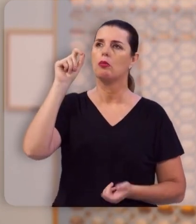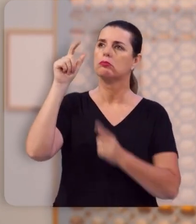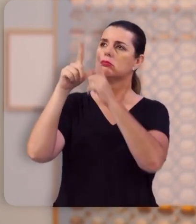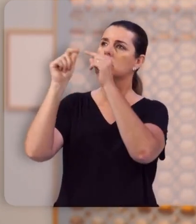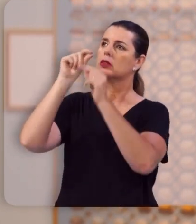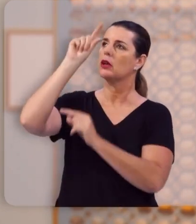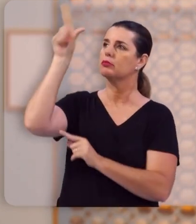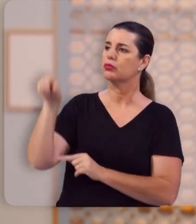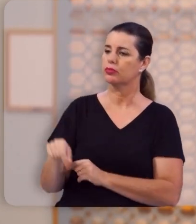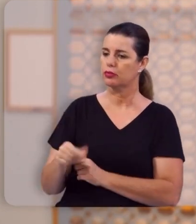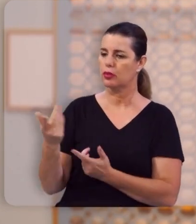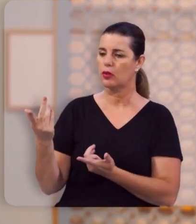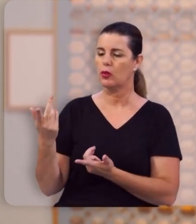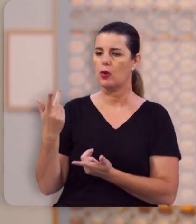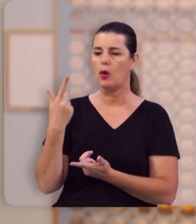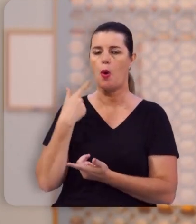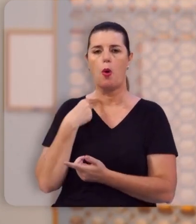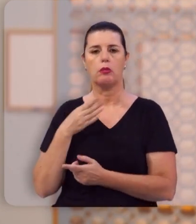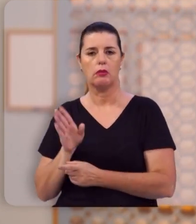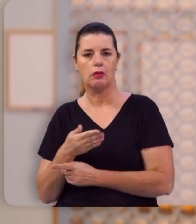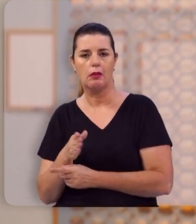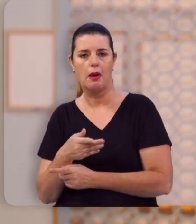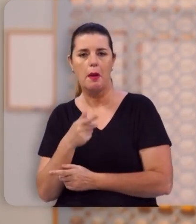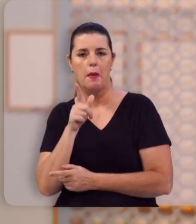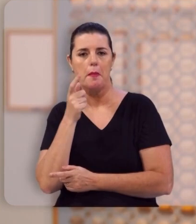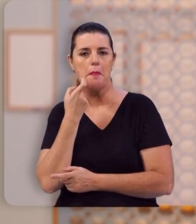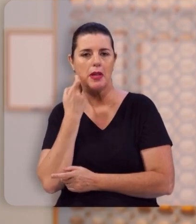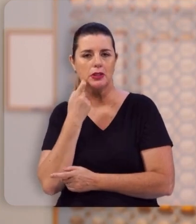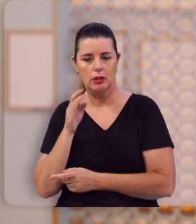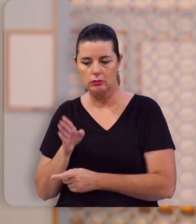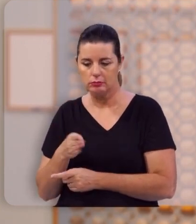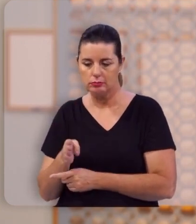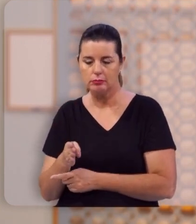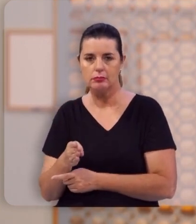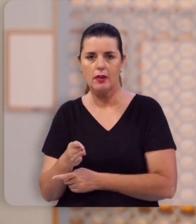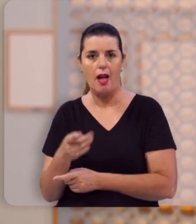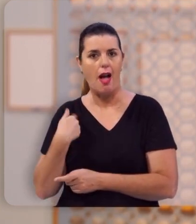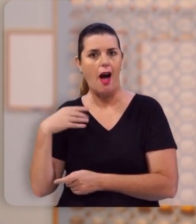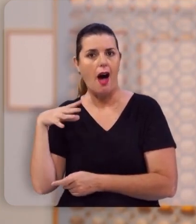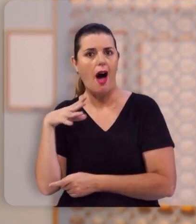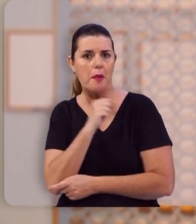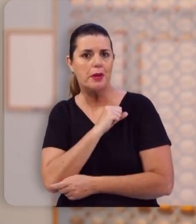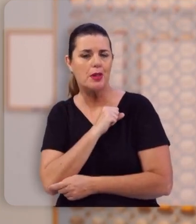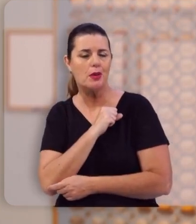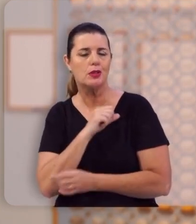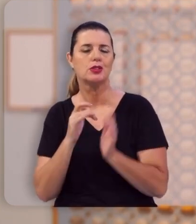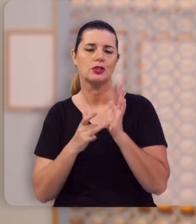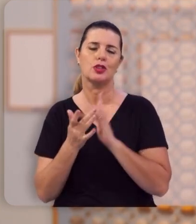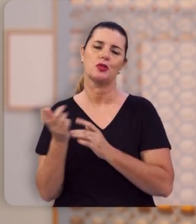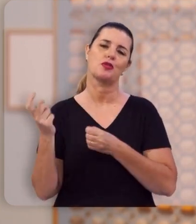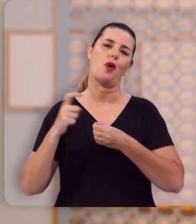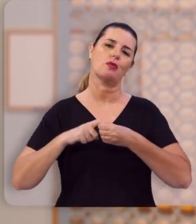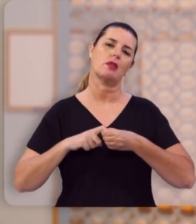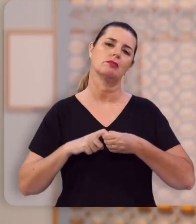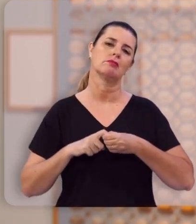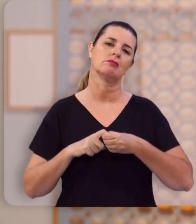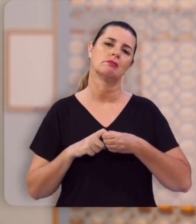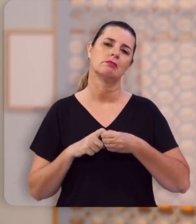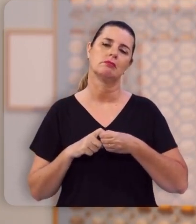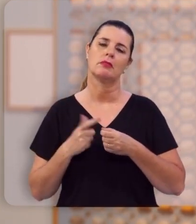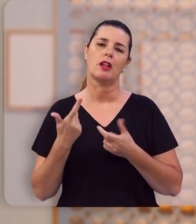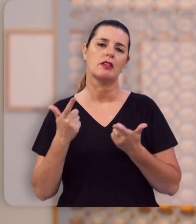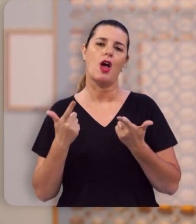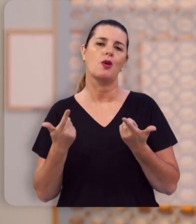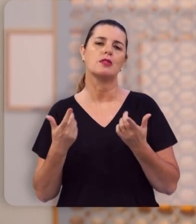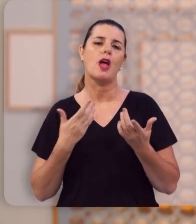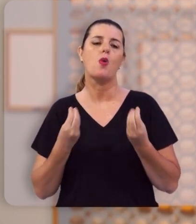ou como dardejar da cauda de um peixe. Vai ser com esta rapidez que Jesus vem. Não há